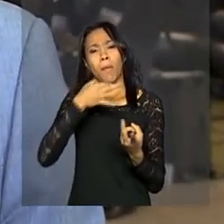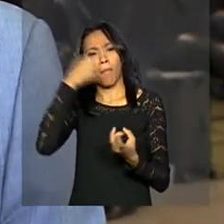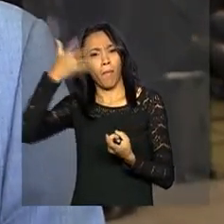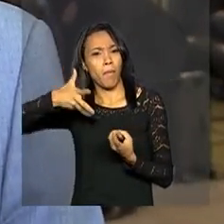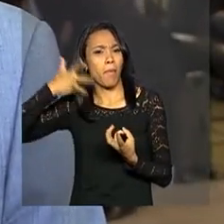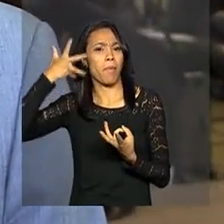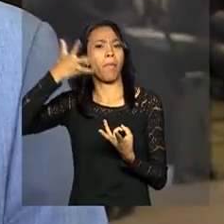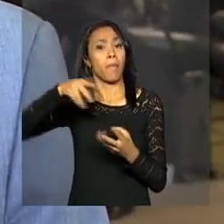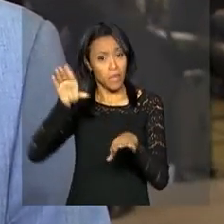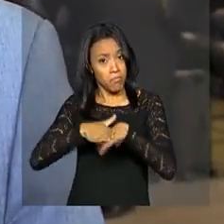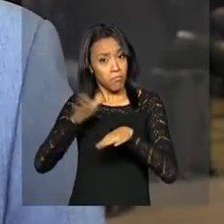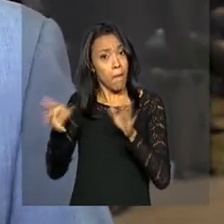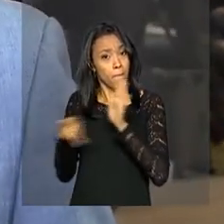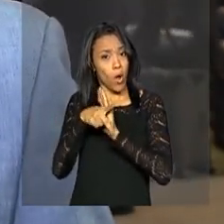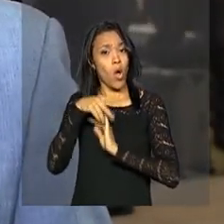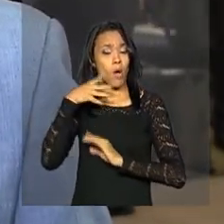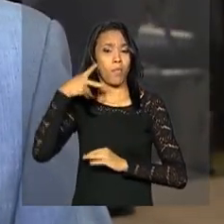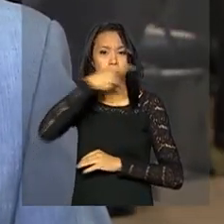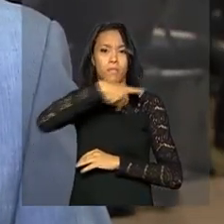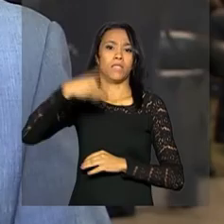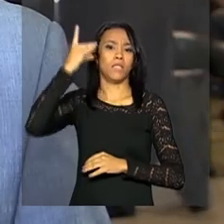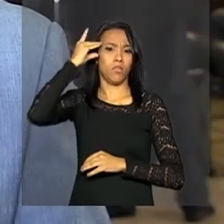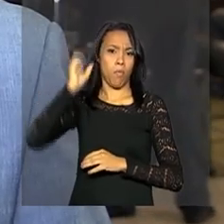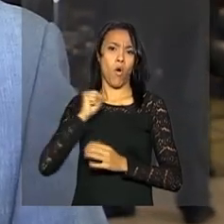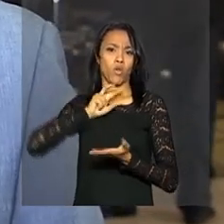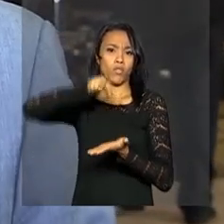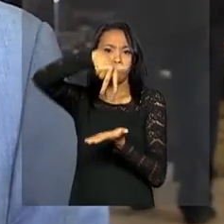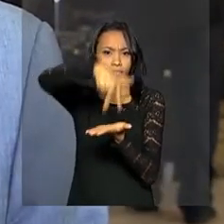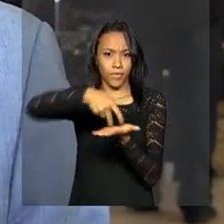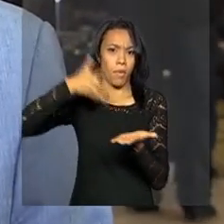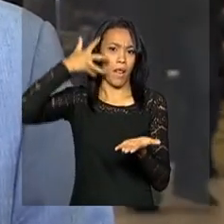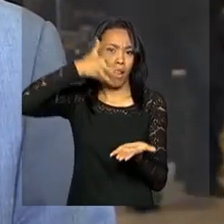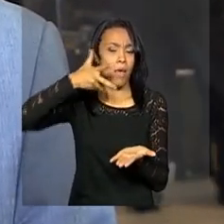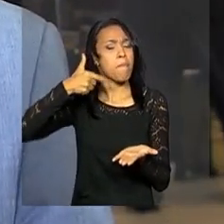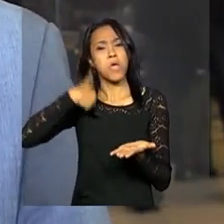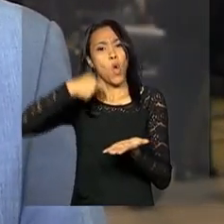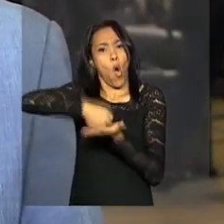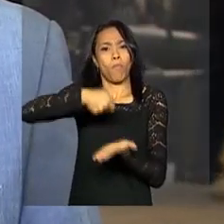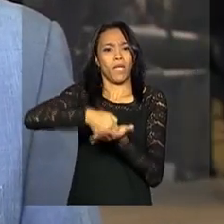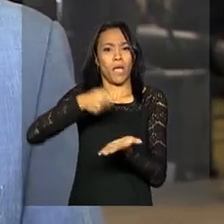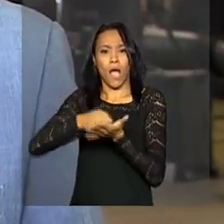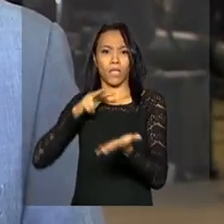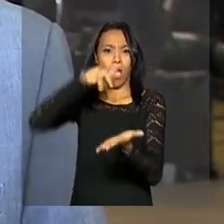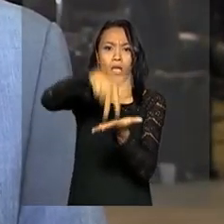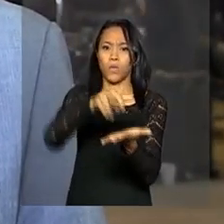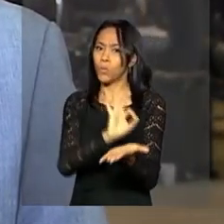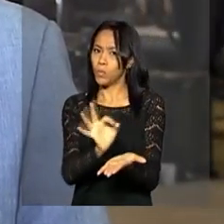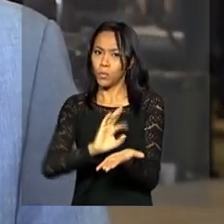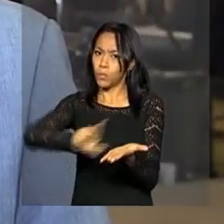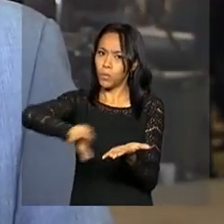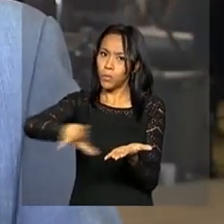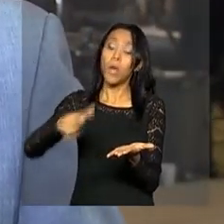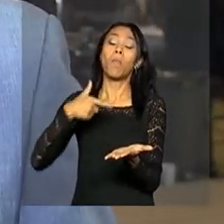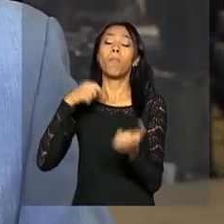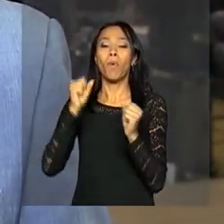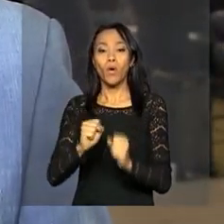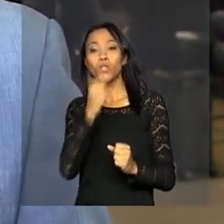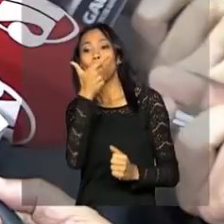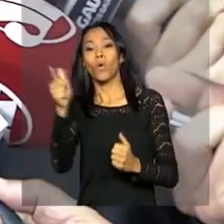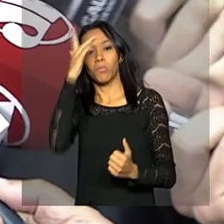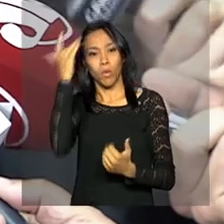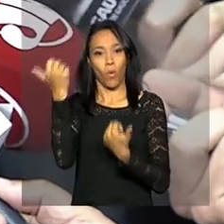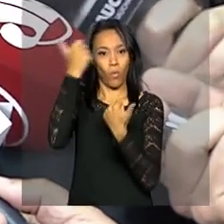inclusive a própria presidenta que pode falar no Senado Federal. Mas ela não é obrigada a comparecer. Ela pode se manifestar pela